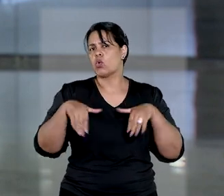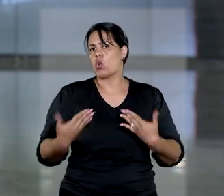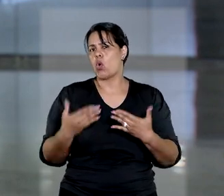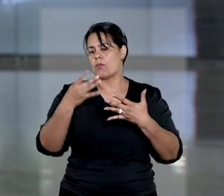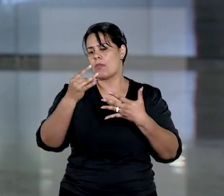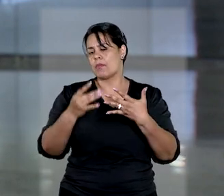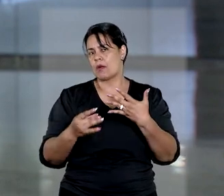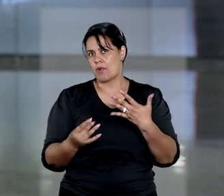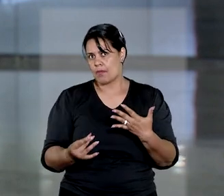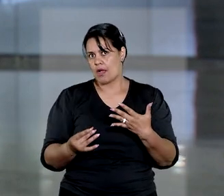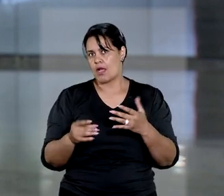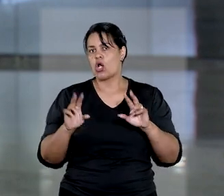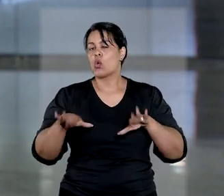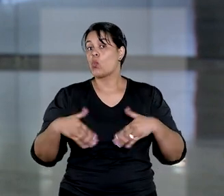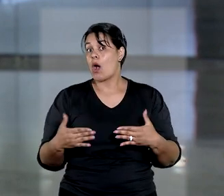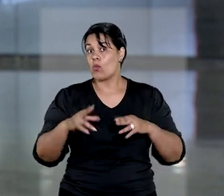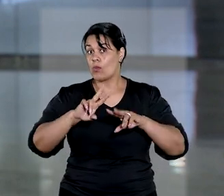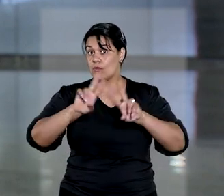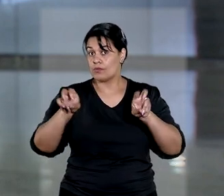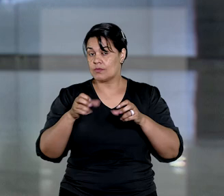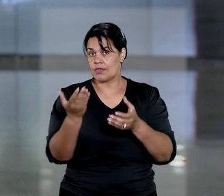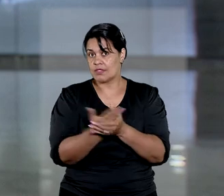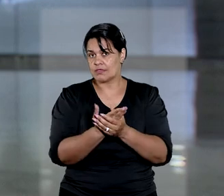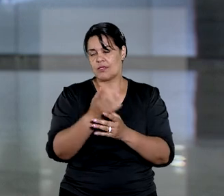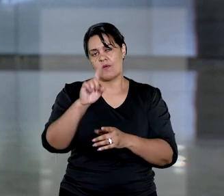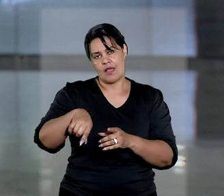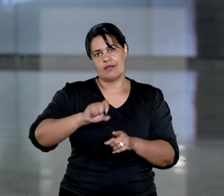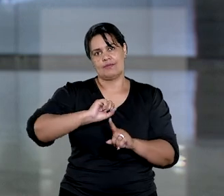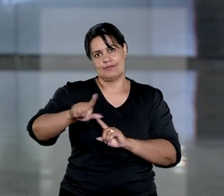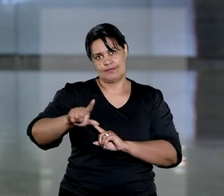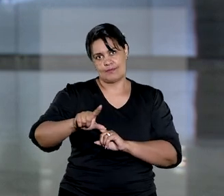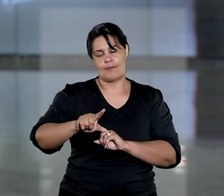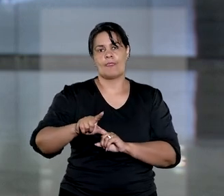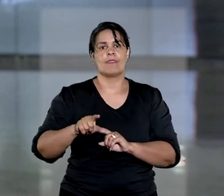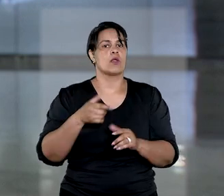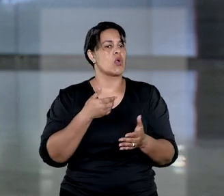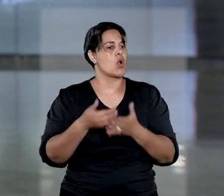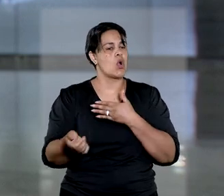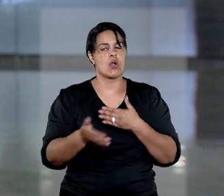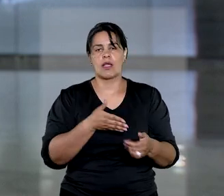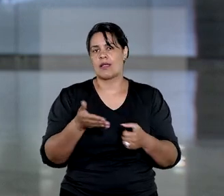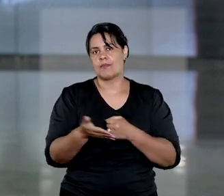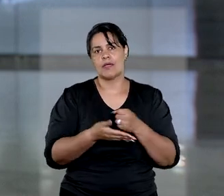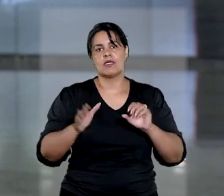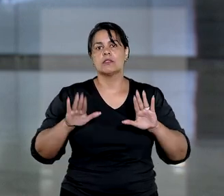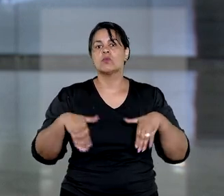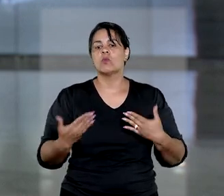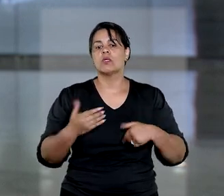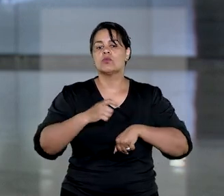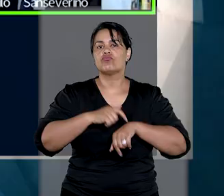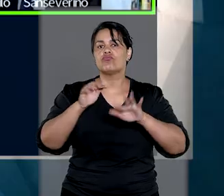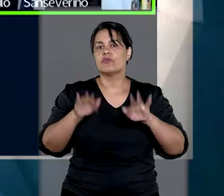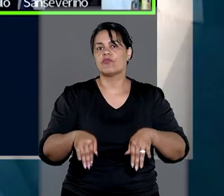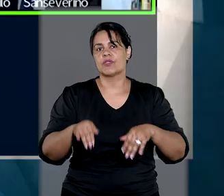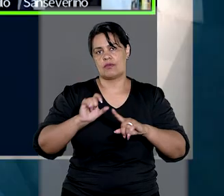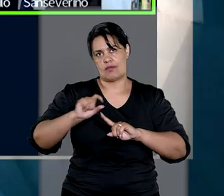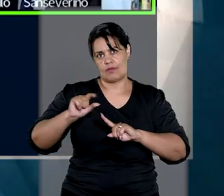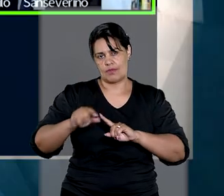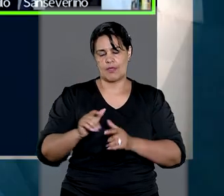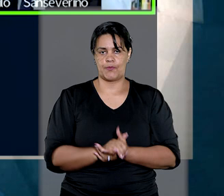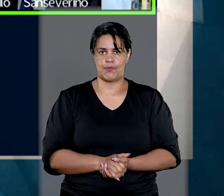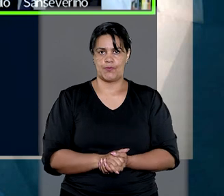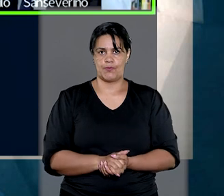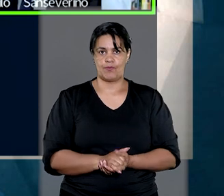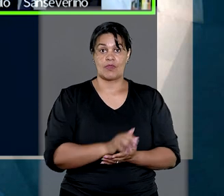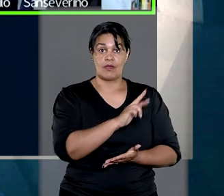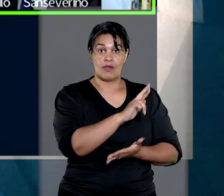relacionados, a ação adequada seria a de despejo, independentemente do fundamento do término da locação. A relatoria